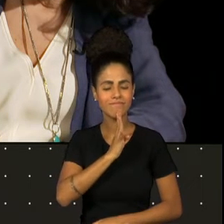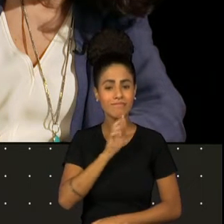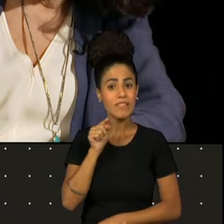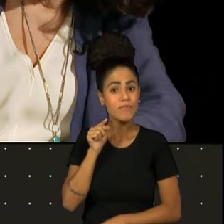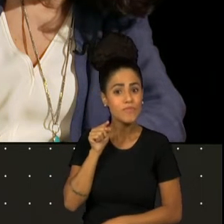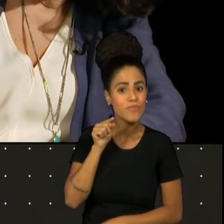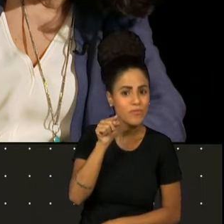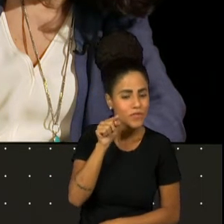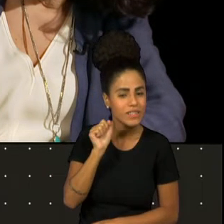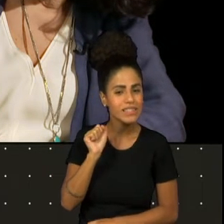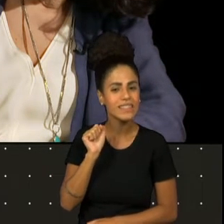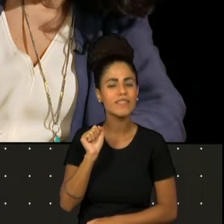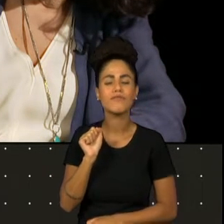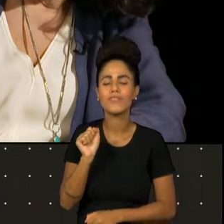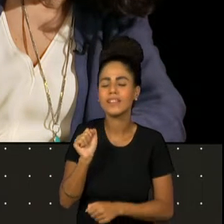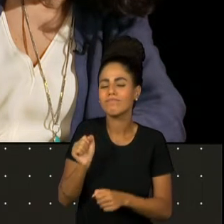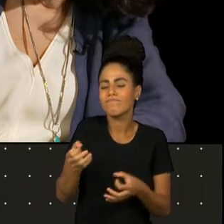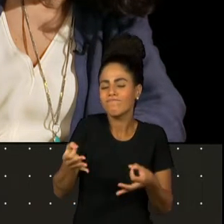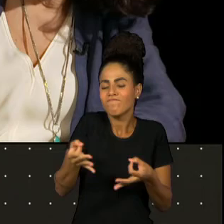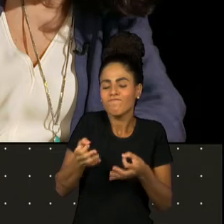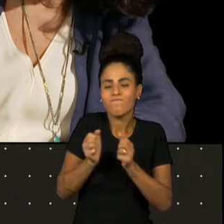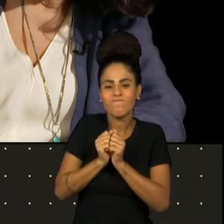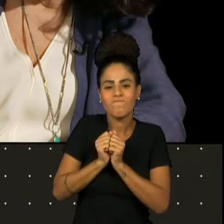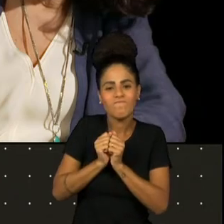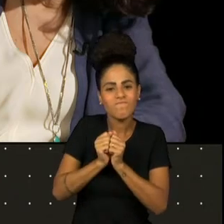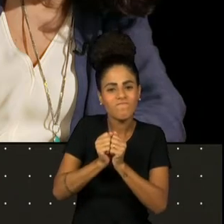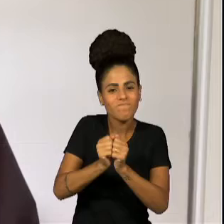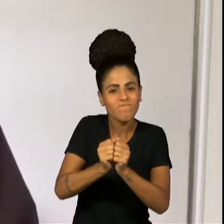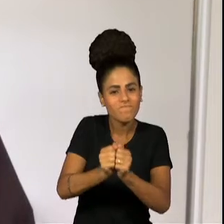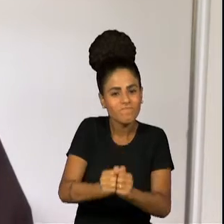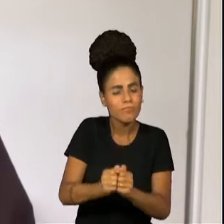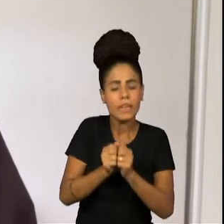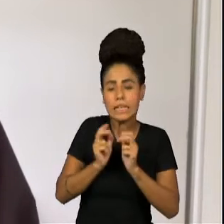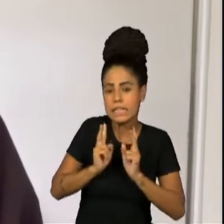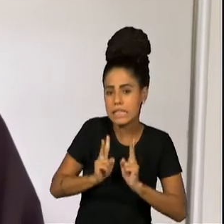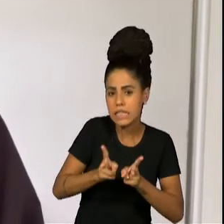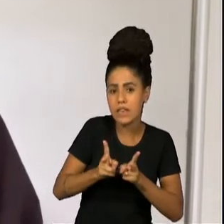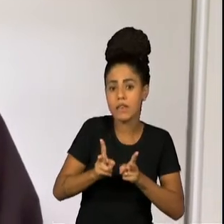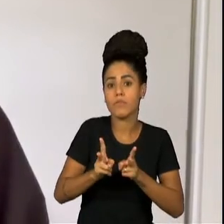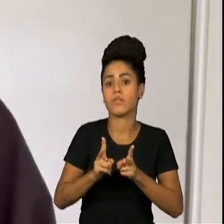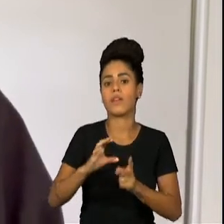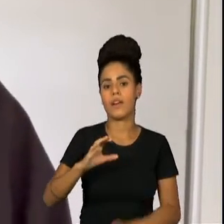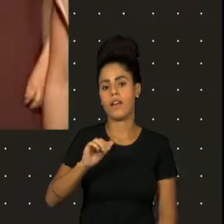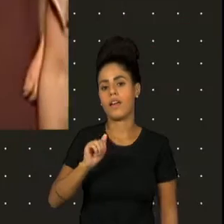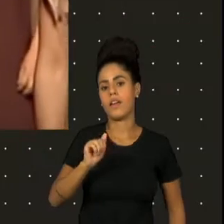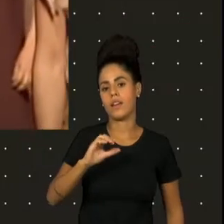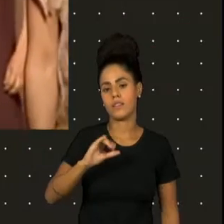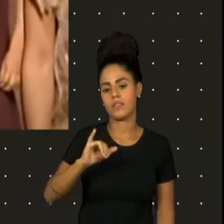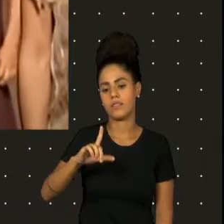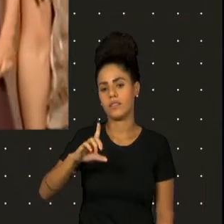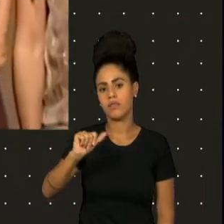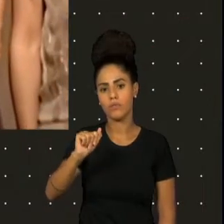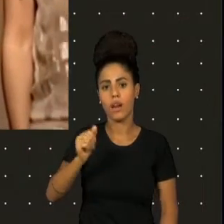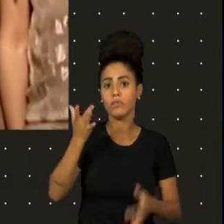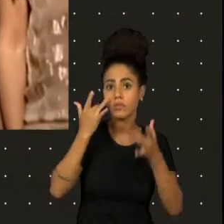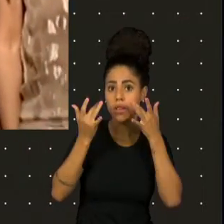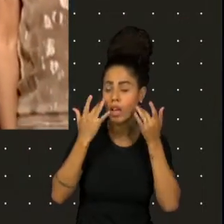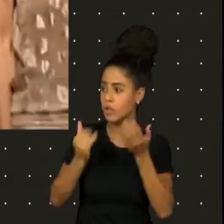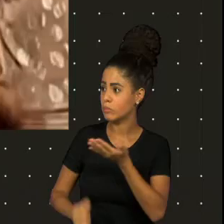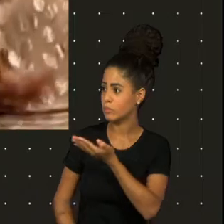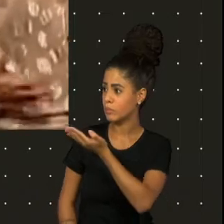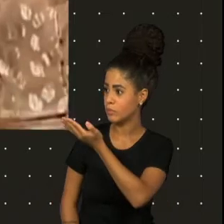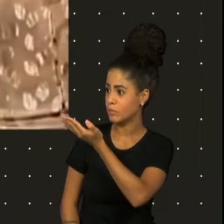foi uma companheira excepcional, que foi quando fizemos Cacilda no Teatro Oficina. E nesse